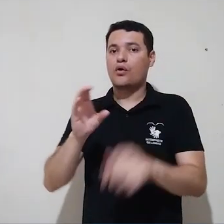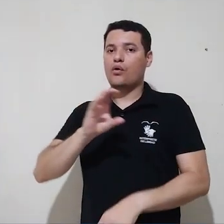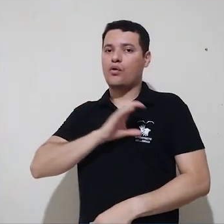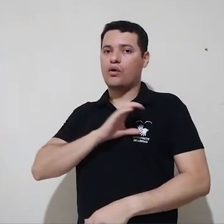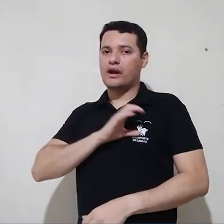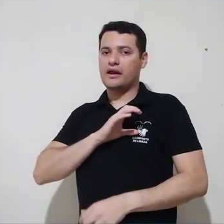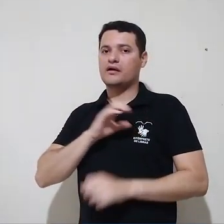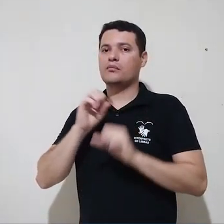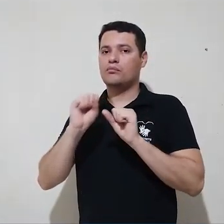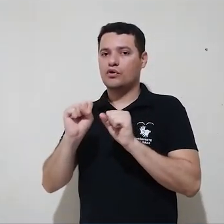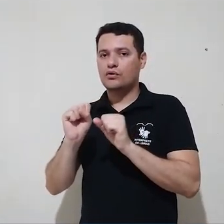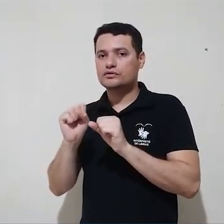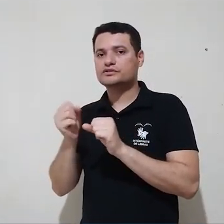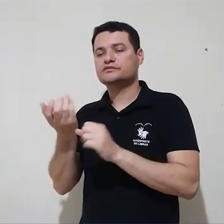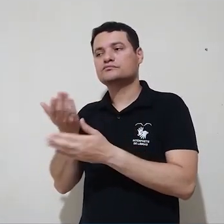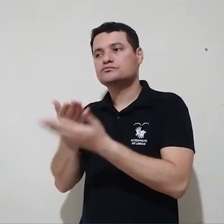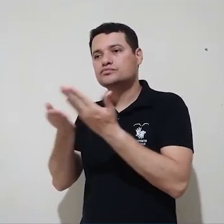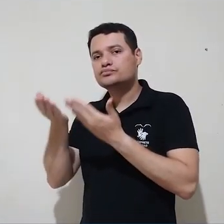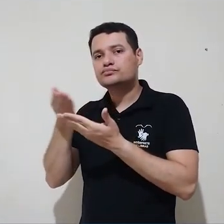acessados